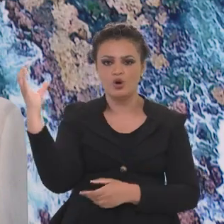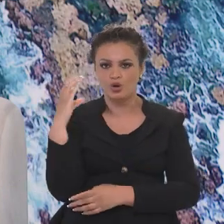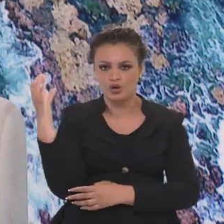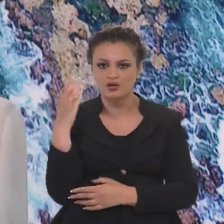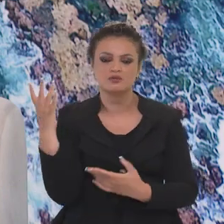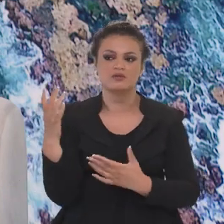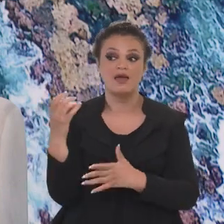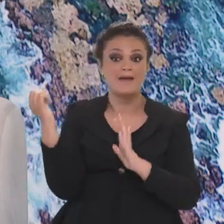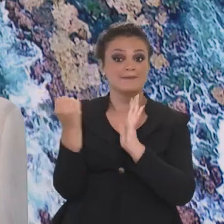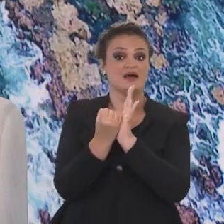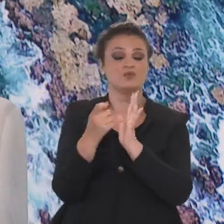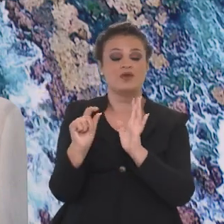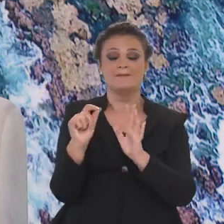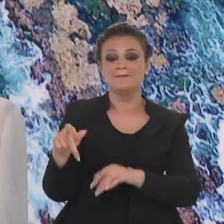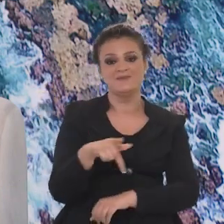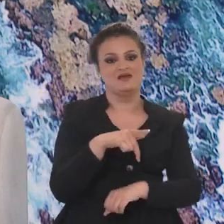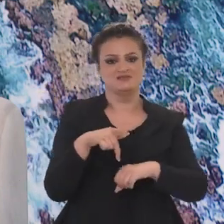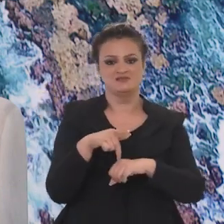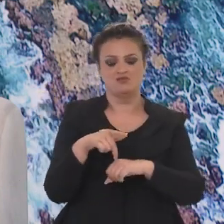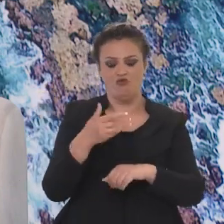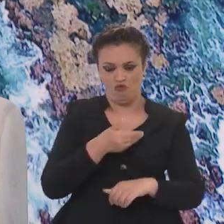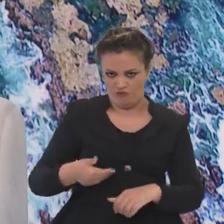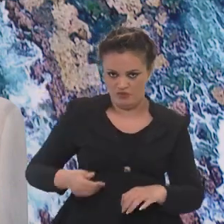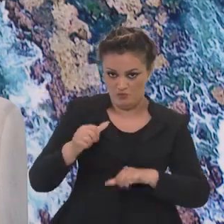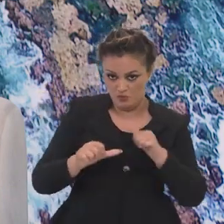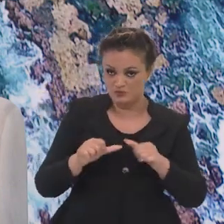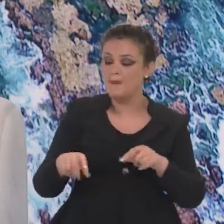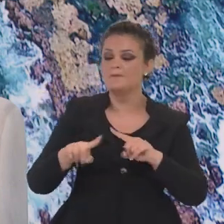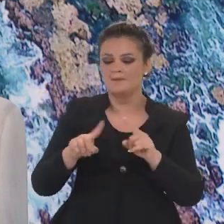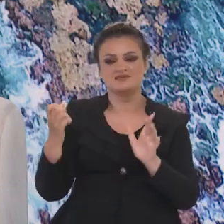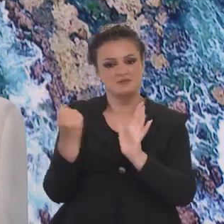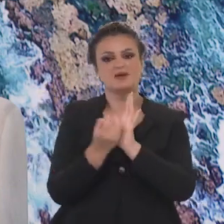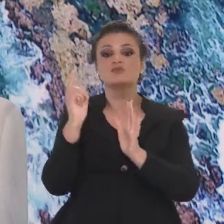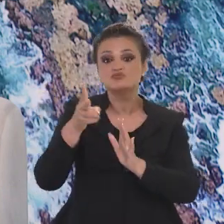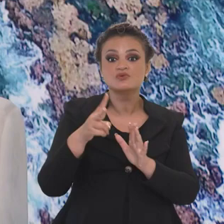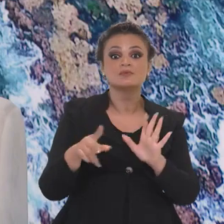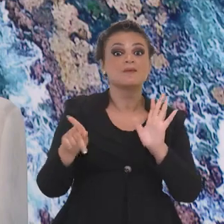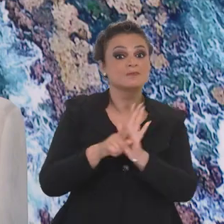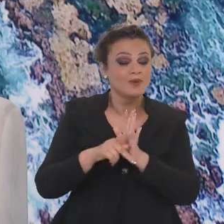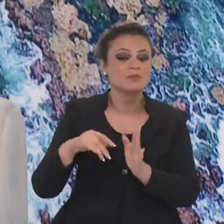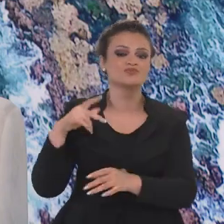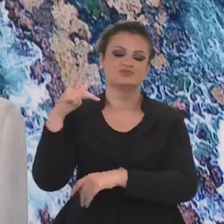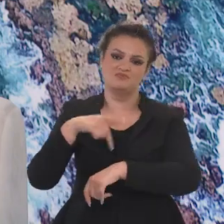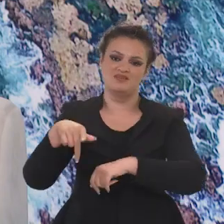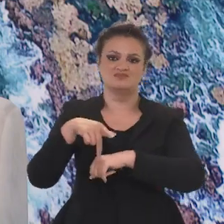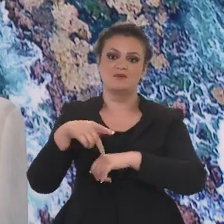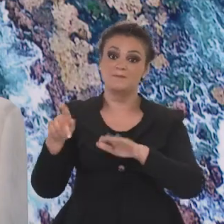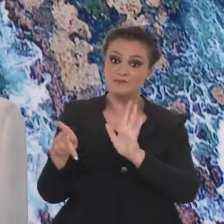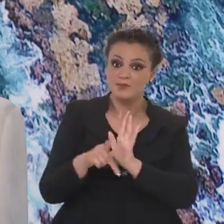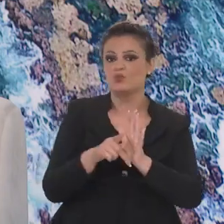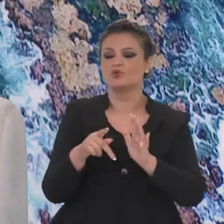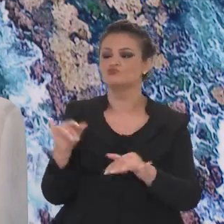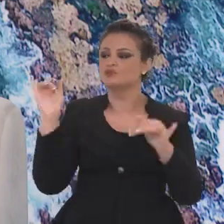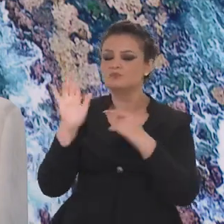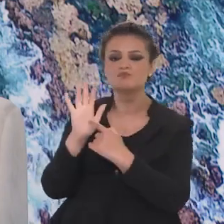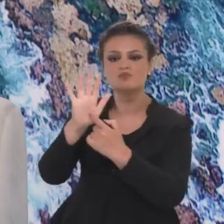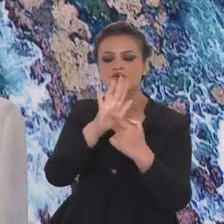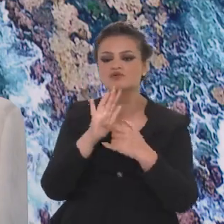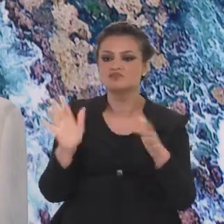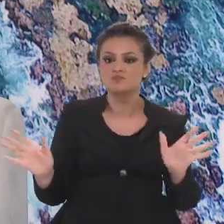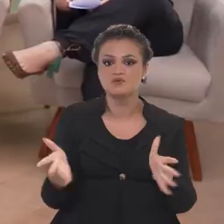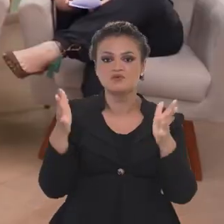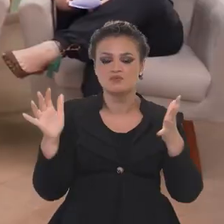o México, Colômbia, são marcas de um país. Muda o governo, mas não muda a marca. Por quê? Porque essa marca é uma identidade do país, que